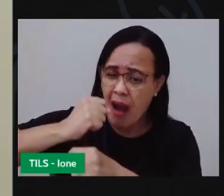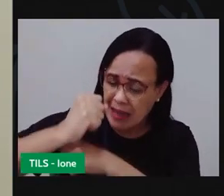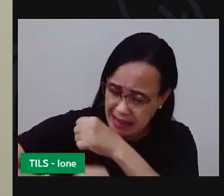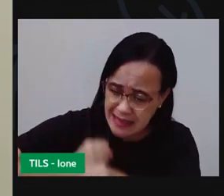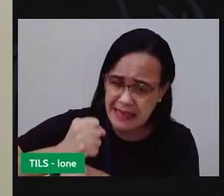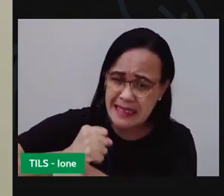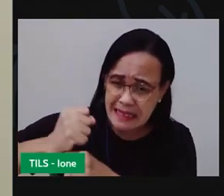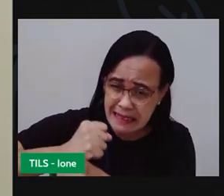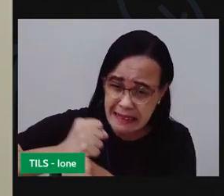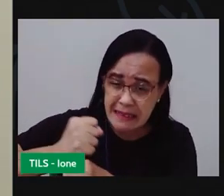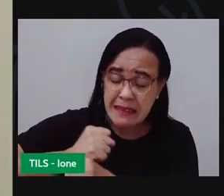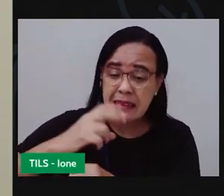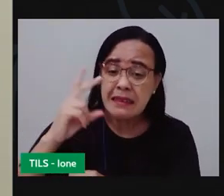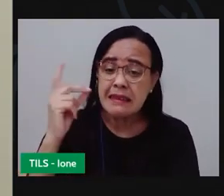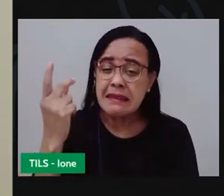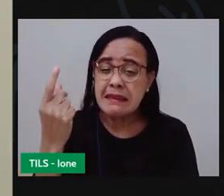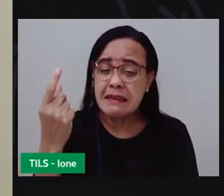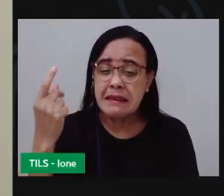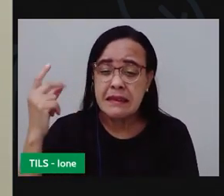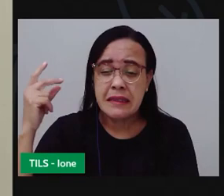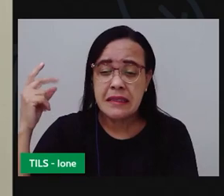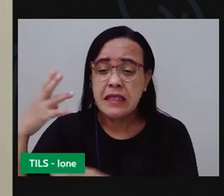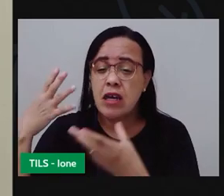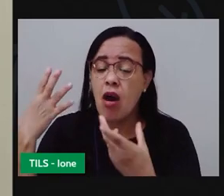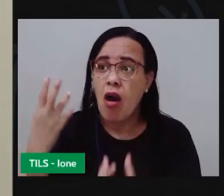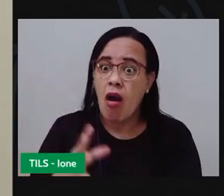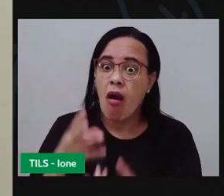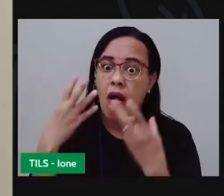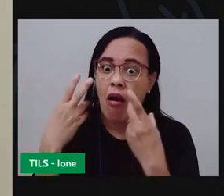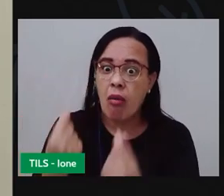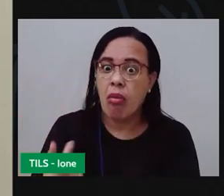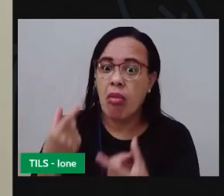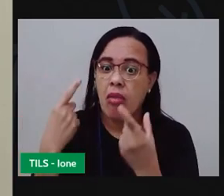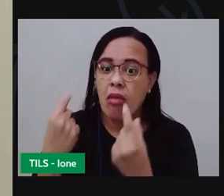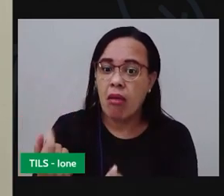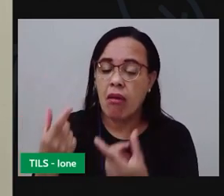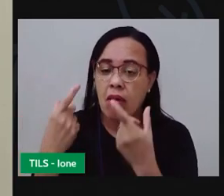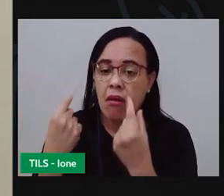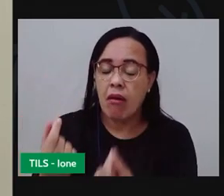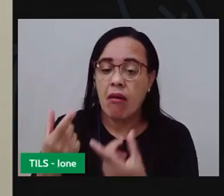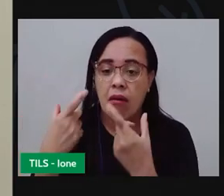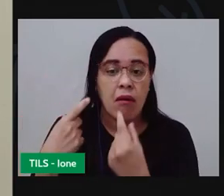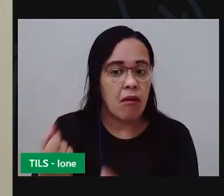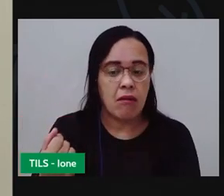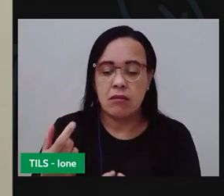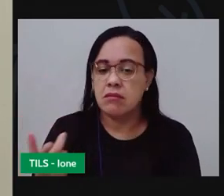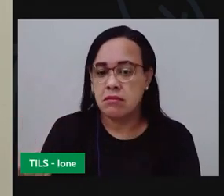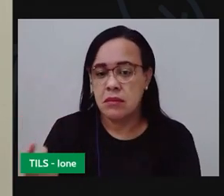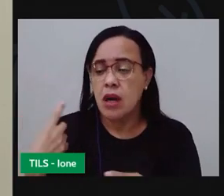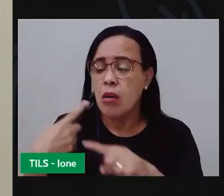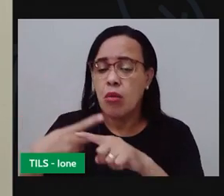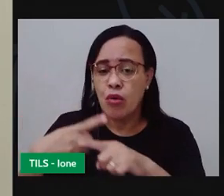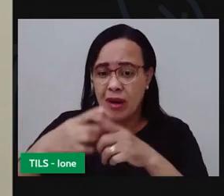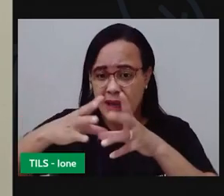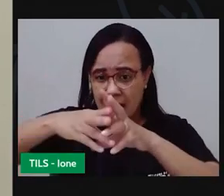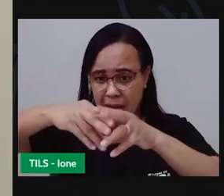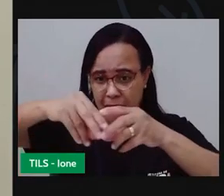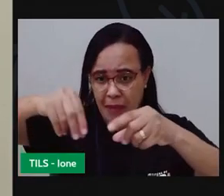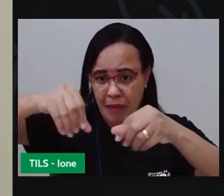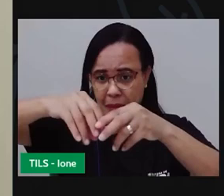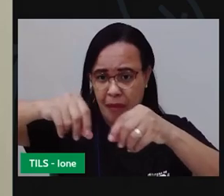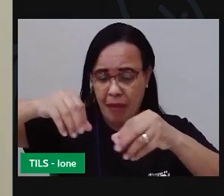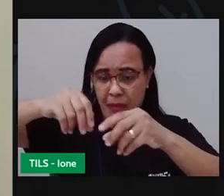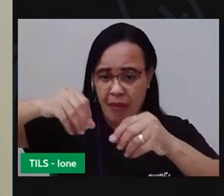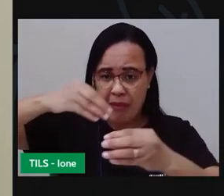partículas, em diferentes e bem pequenininhas, que fazem ali com que aquela matéria seja